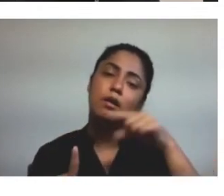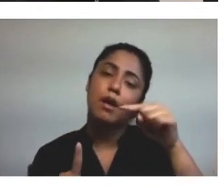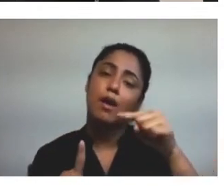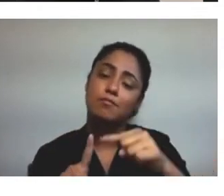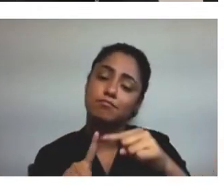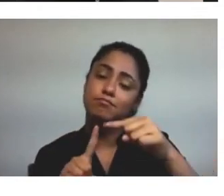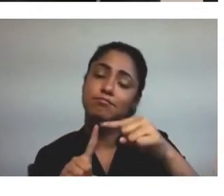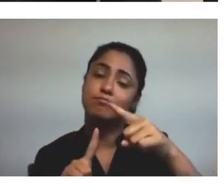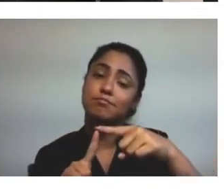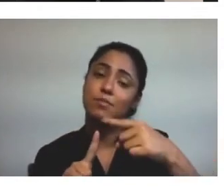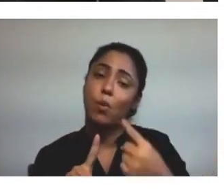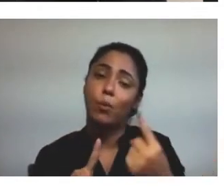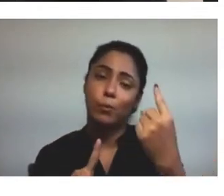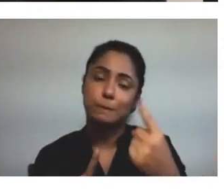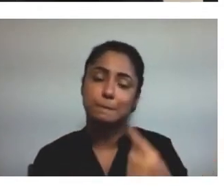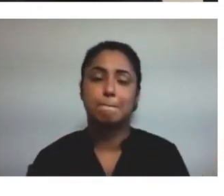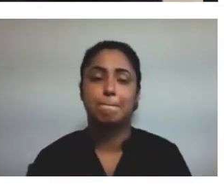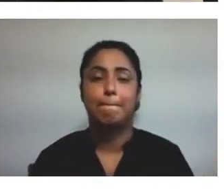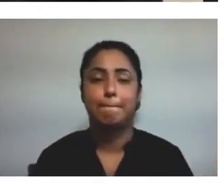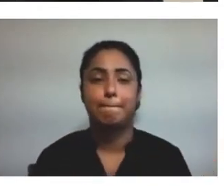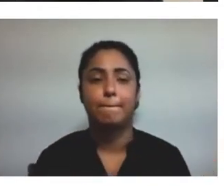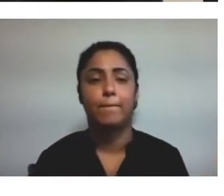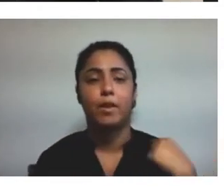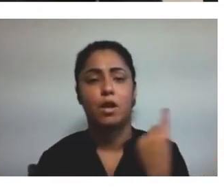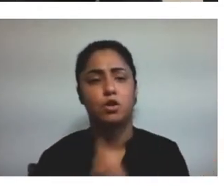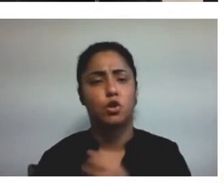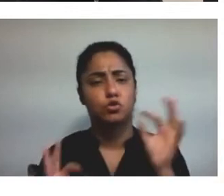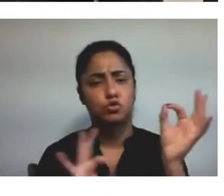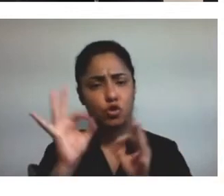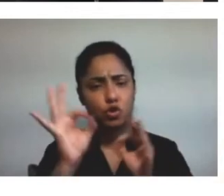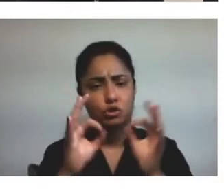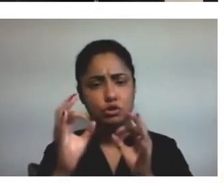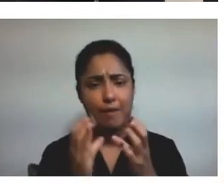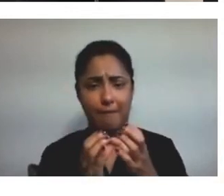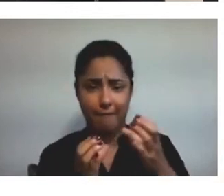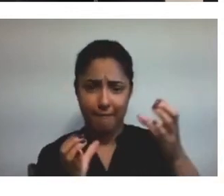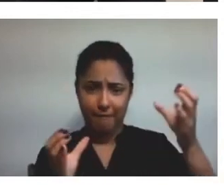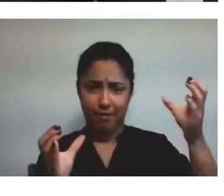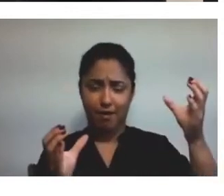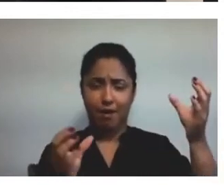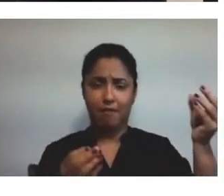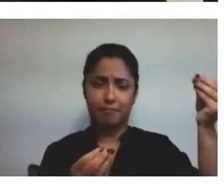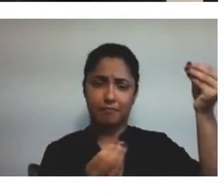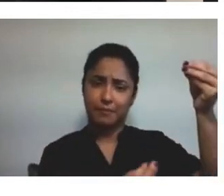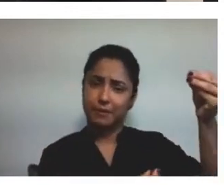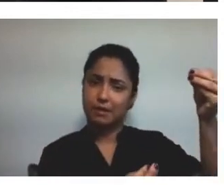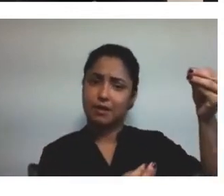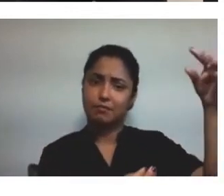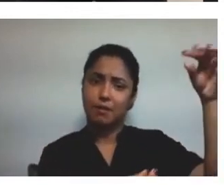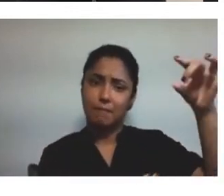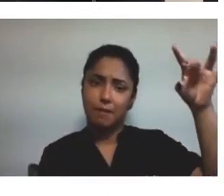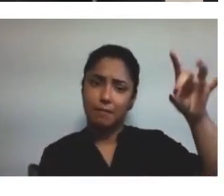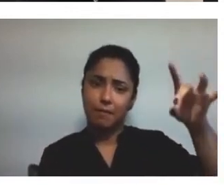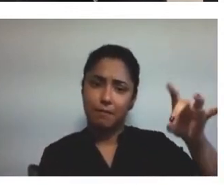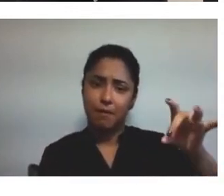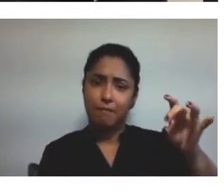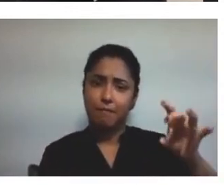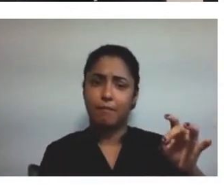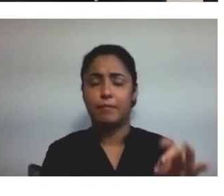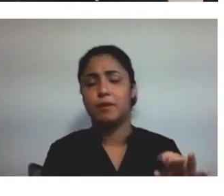Então, nós pegamos algumas garrafas PET de dois litros, né? E dentro delas, a gente colocava alguns pedacinhos de isopor,